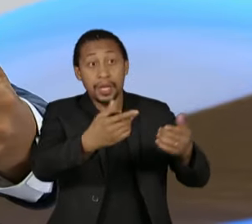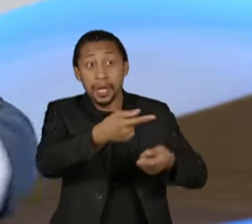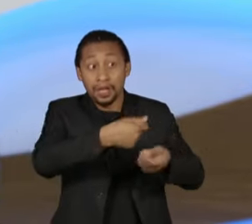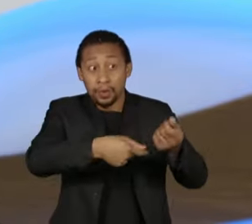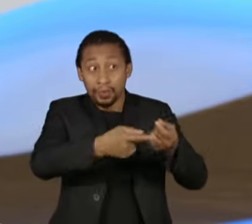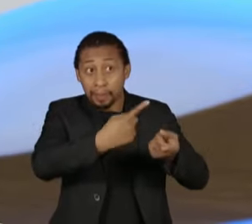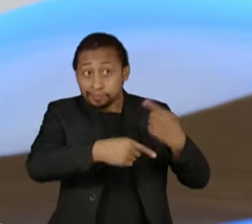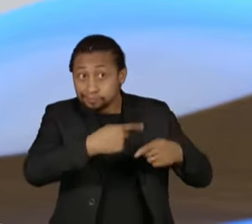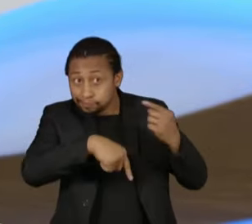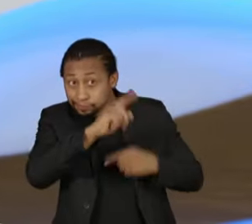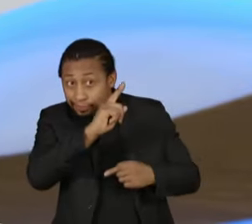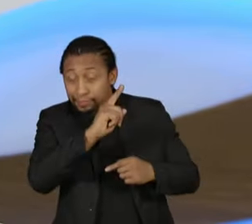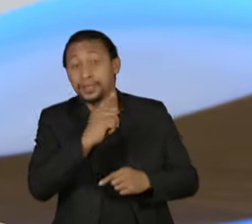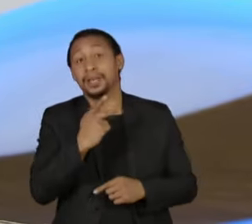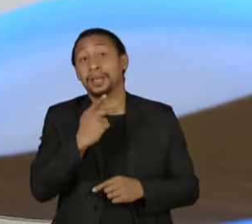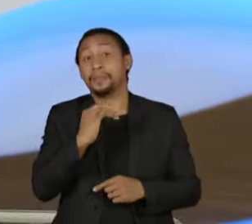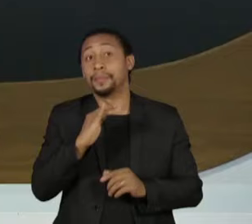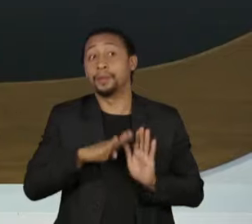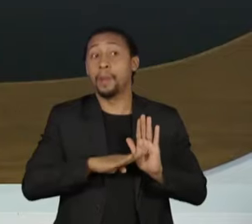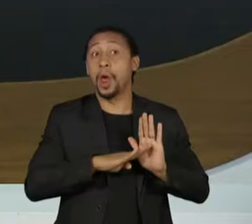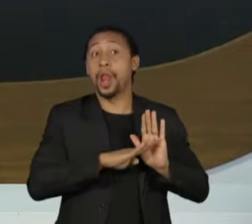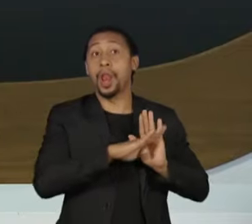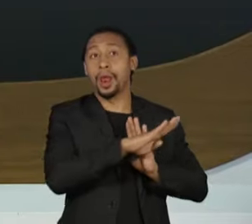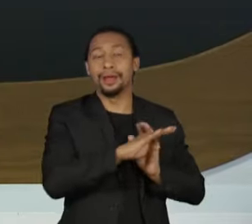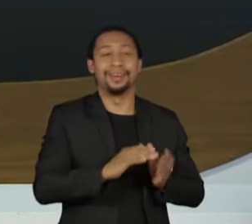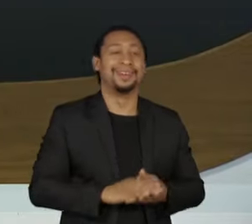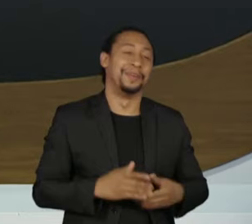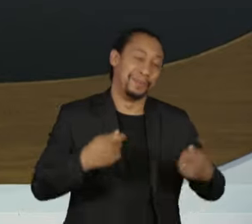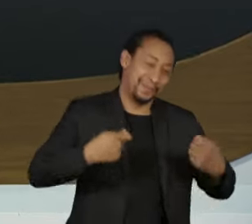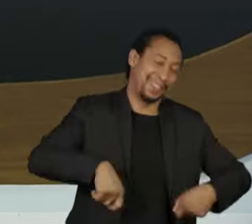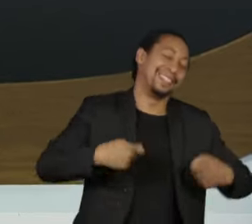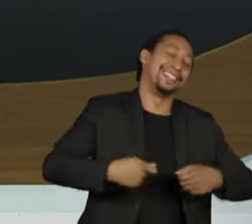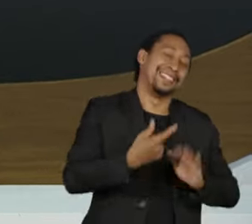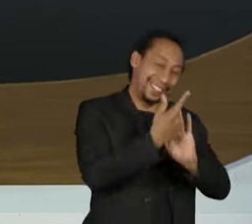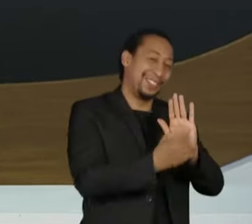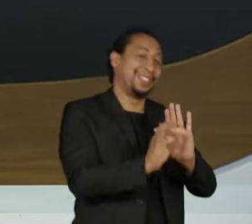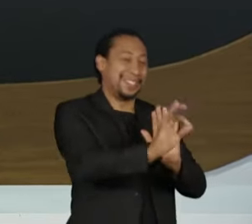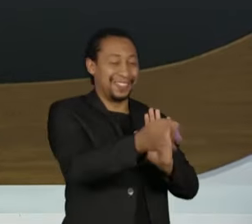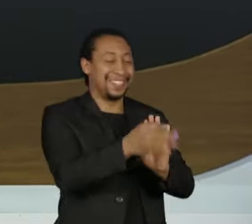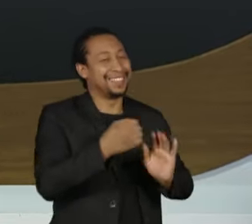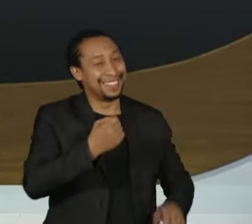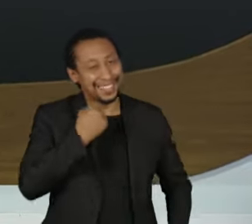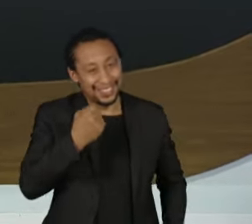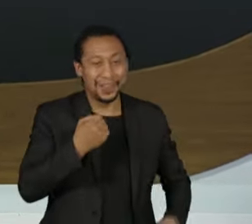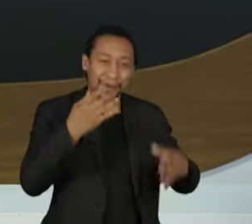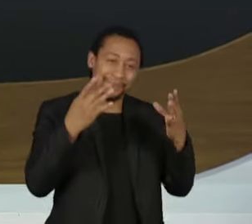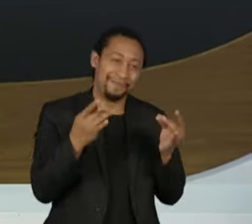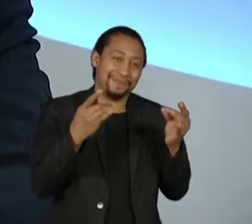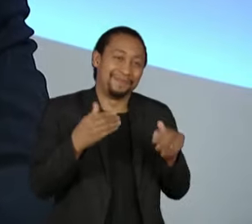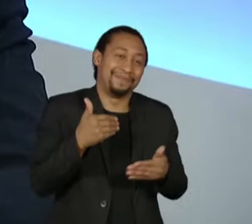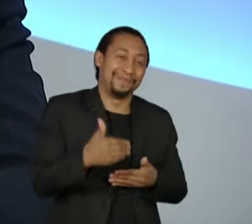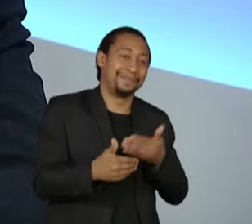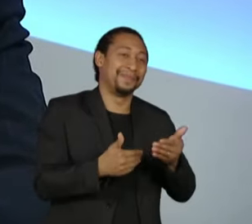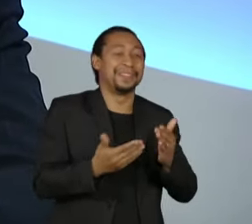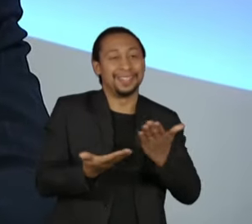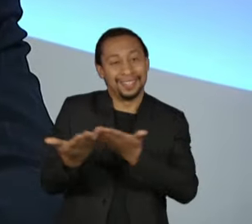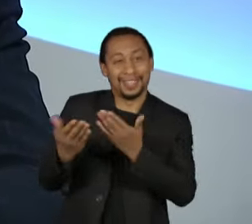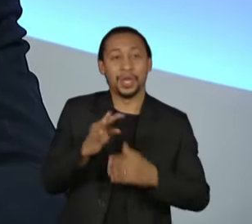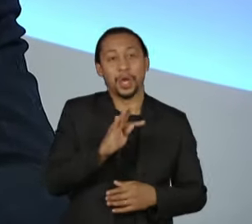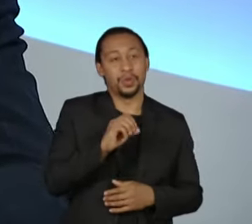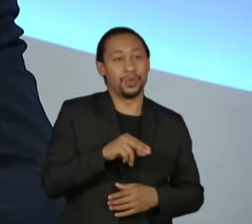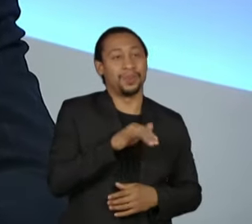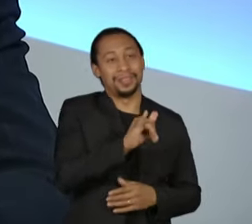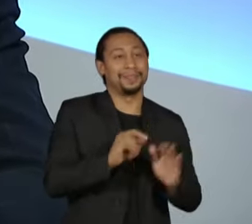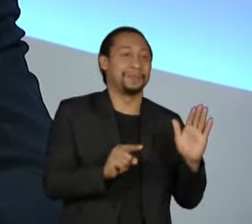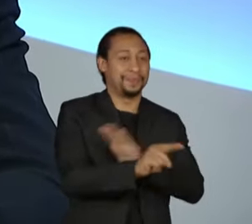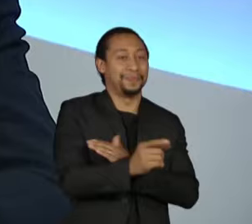PIB, está certo? Lembrar, lá na do Lula era 4%. dinheiro para tudo isso, não é, senador? Mas aí vamos detalhar aos poucos. Deixa eu passar a palavra para o Tony. Olha aqui um